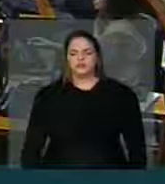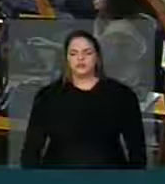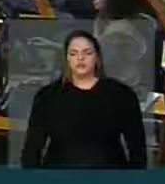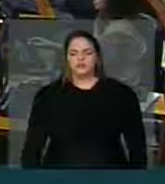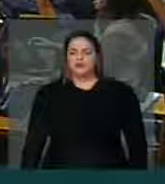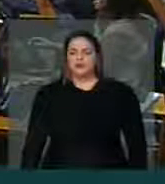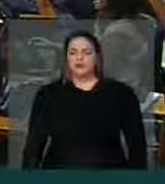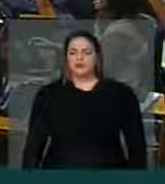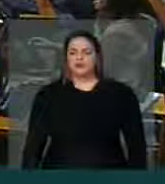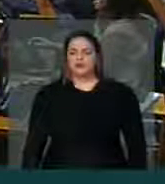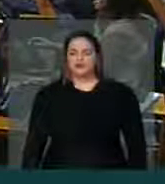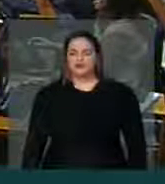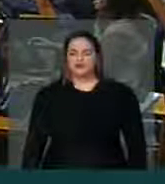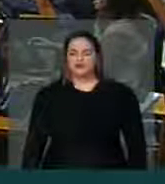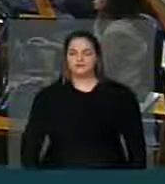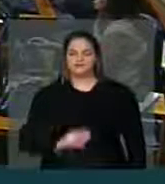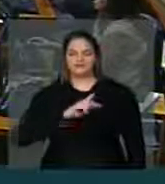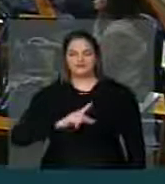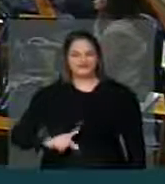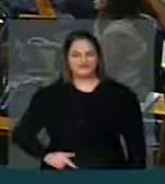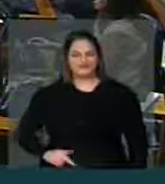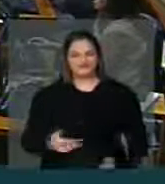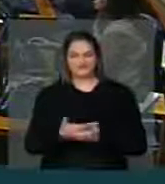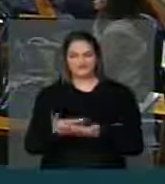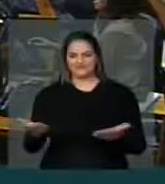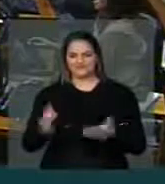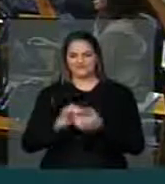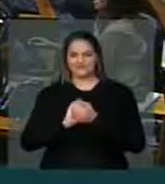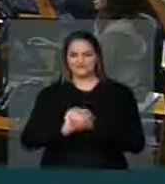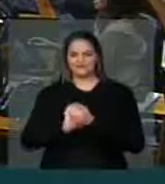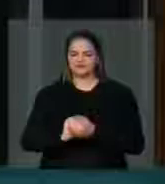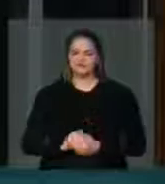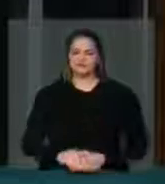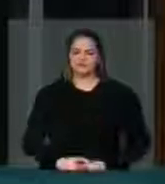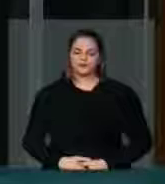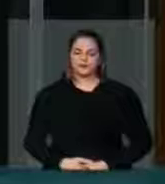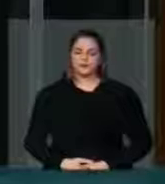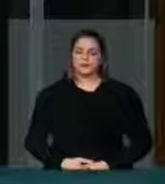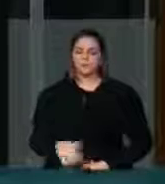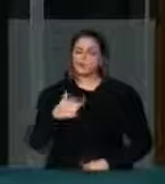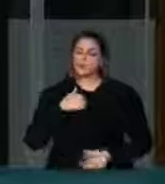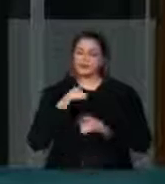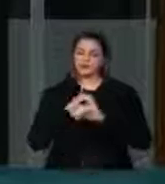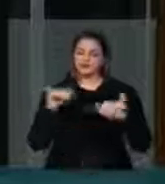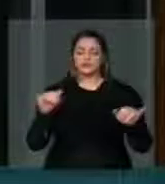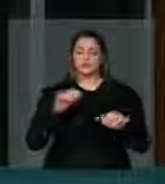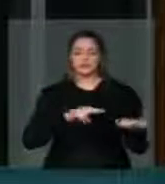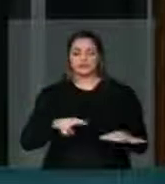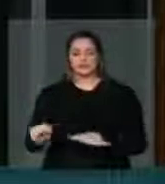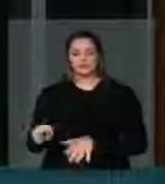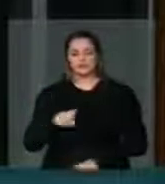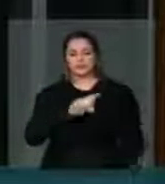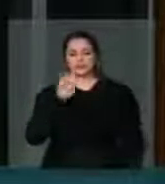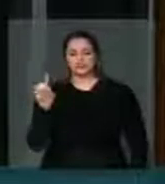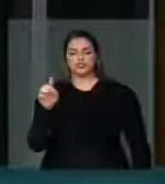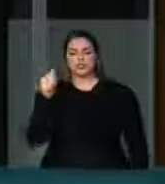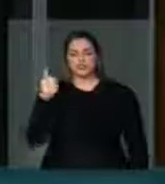Um minuto. Senhoras e senhores deputados, primeiro registrar que nessa semana, no dia 14,